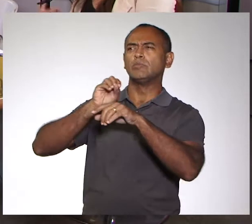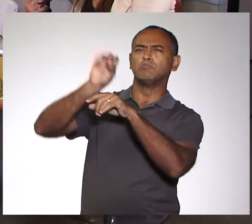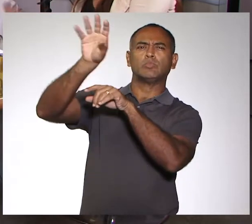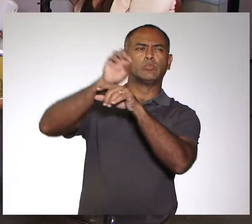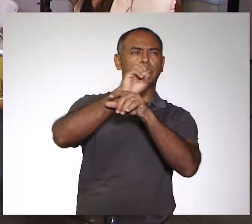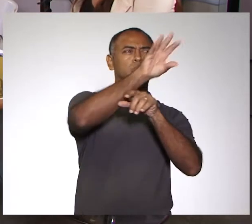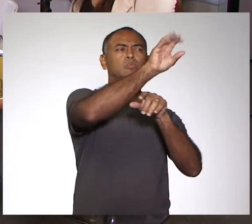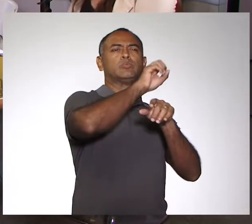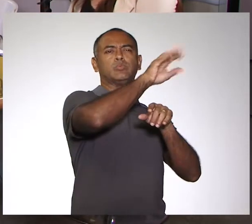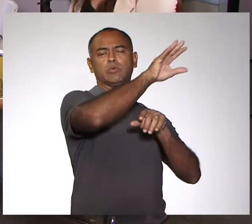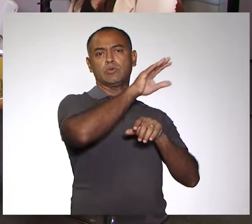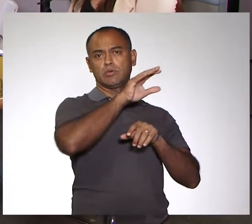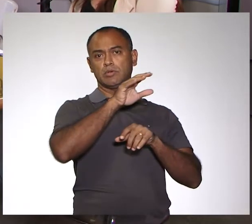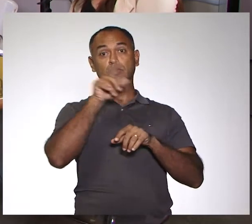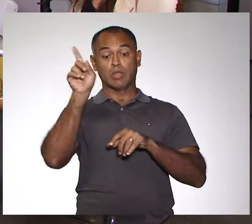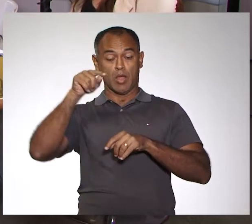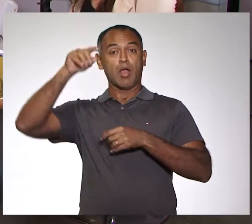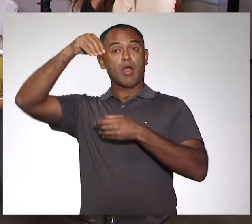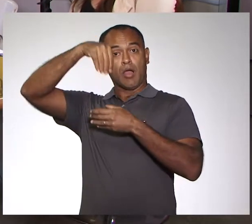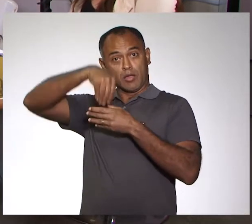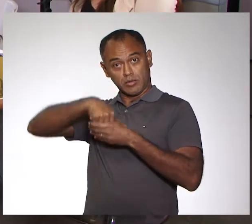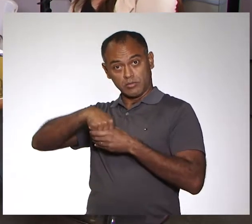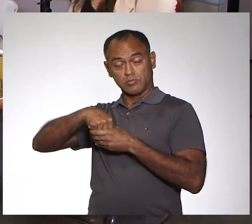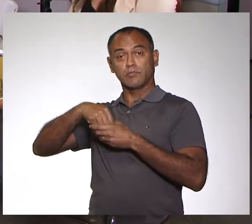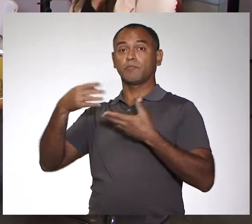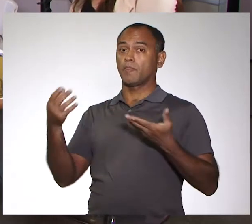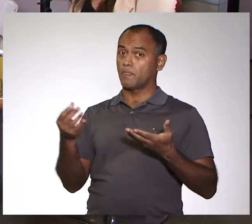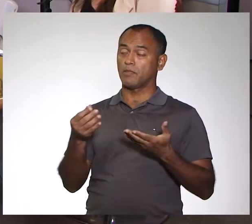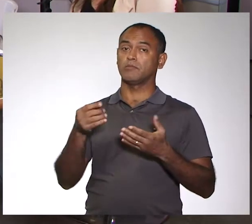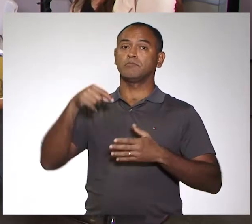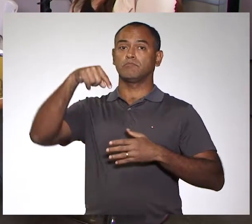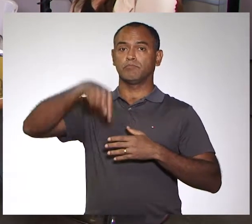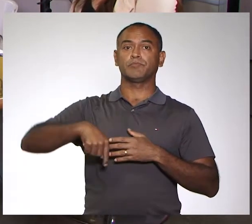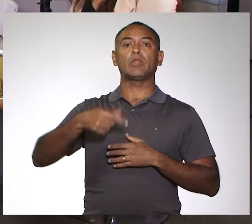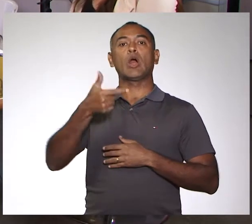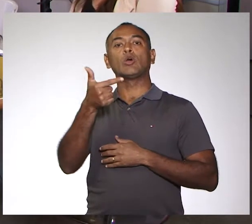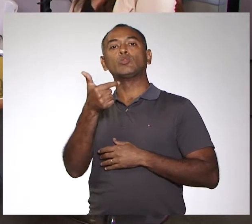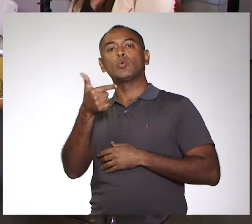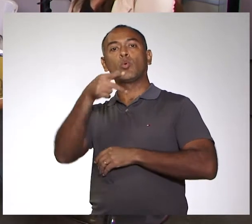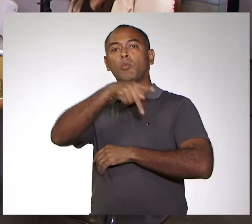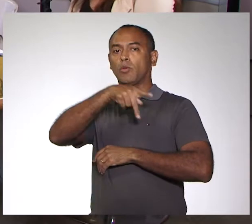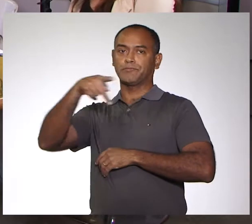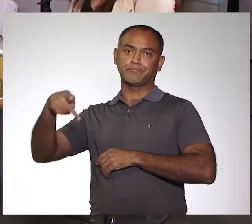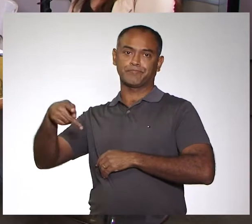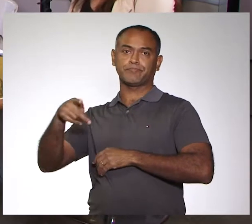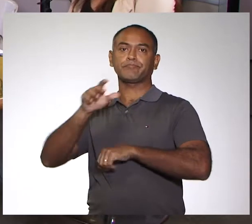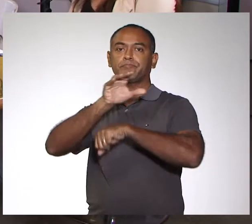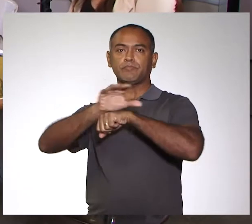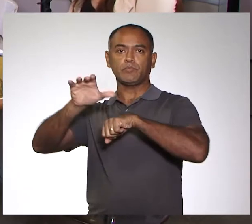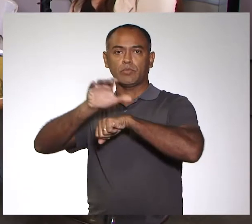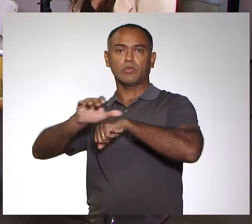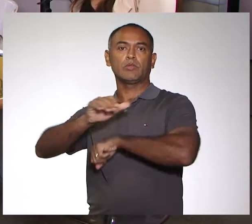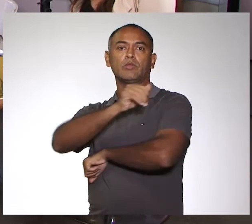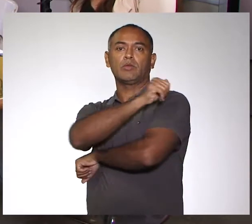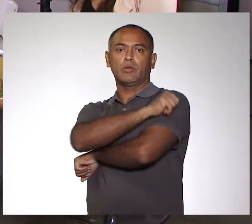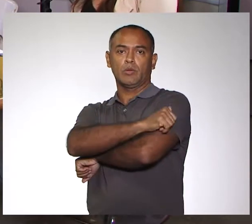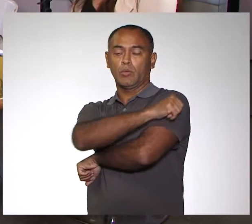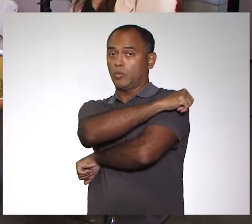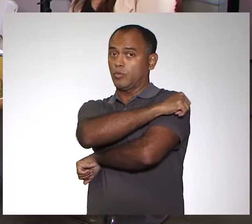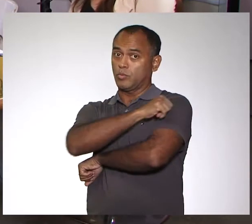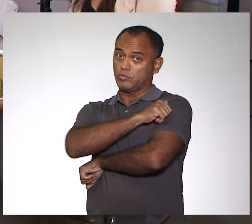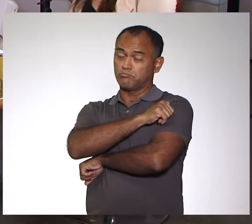precisar sair do estado. Principalmente porque o curso de enfermagem, nós contamos com 12 professores, e esses